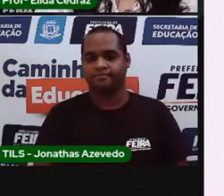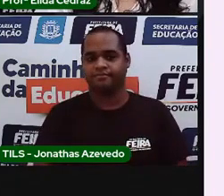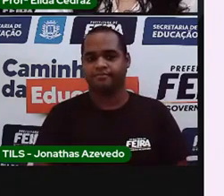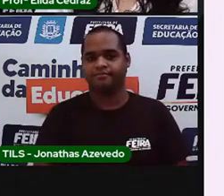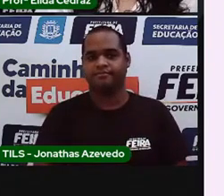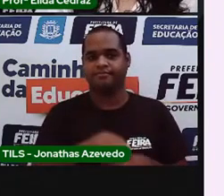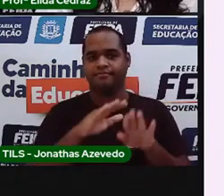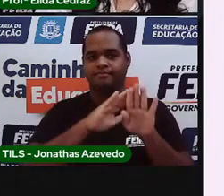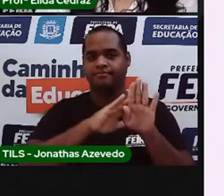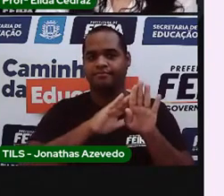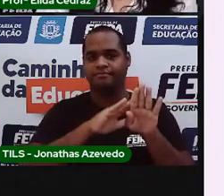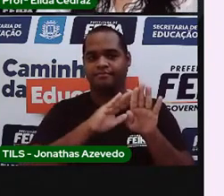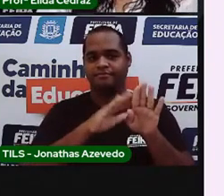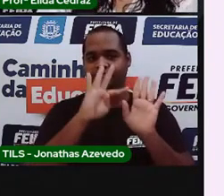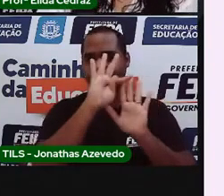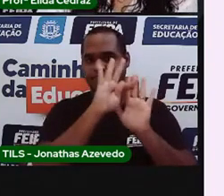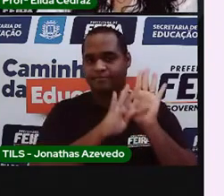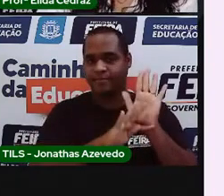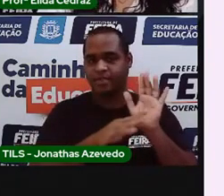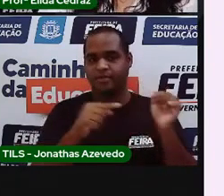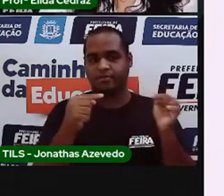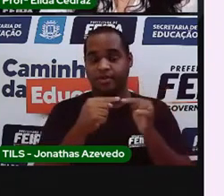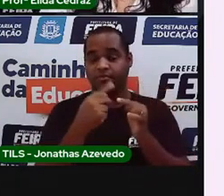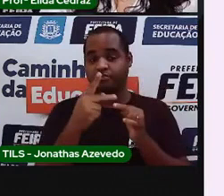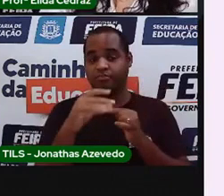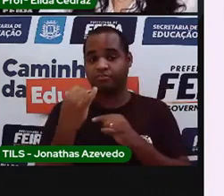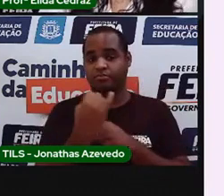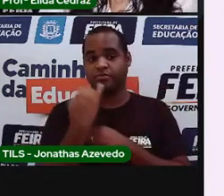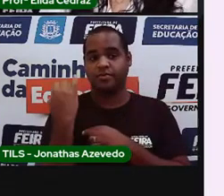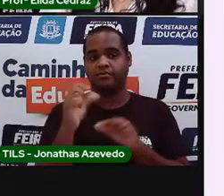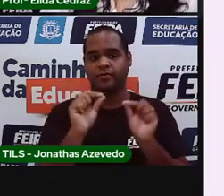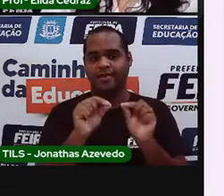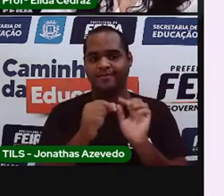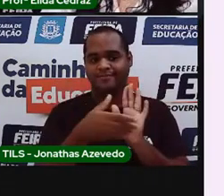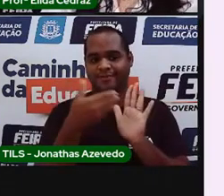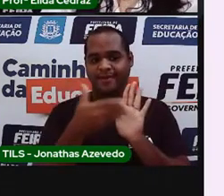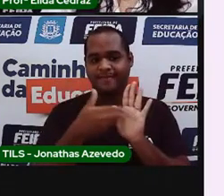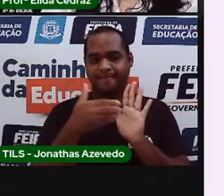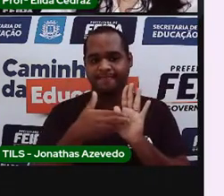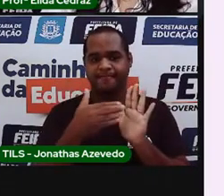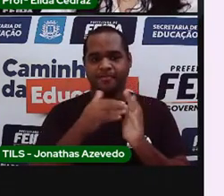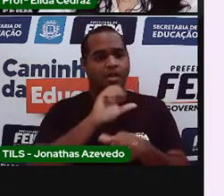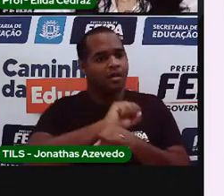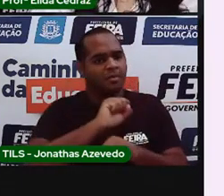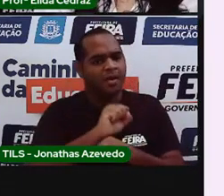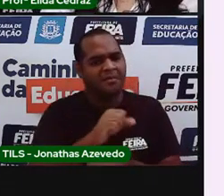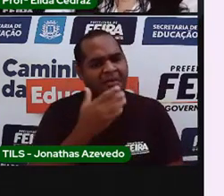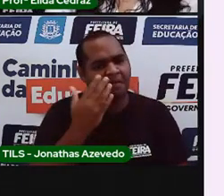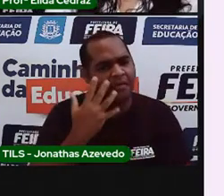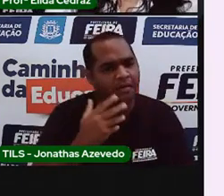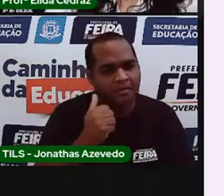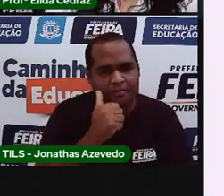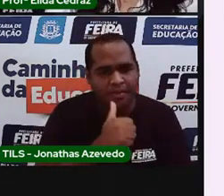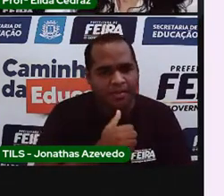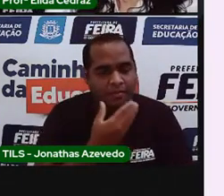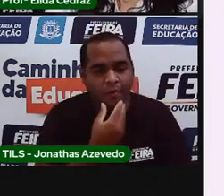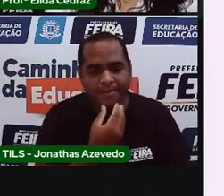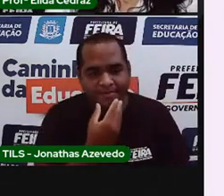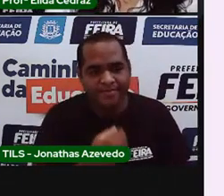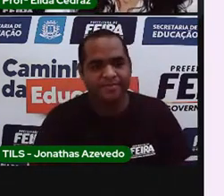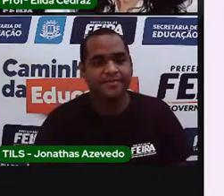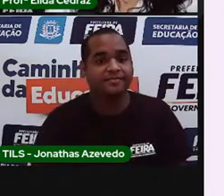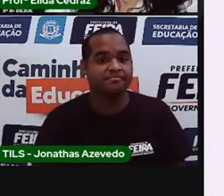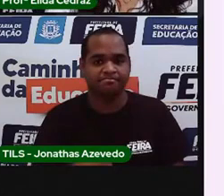capa desse texto, desse livrinho é Espera, Moleque. Na sua